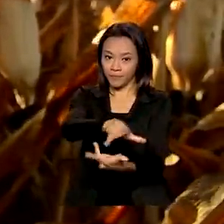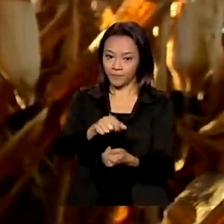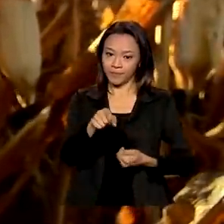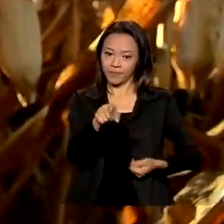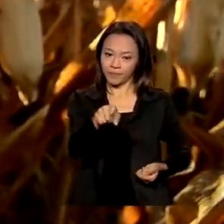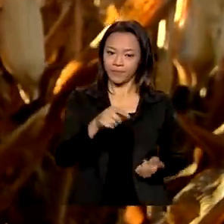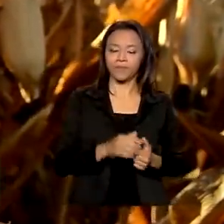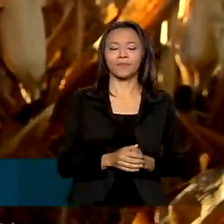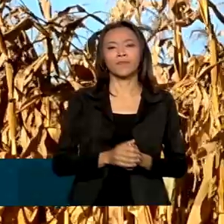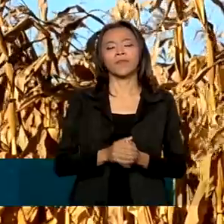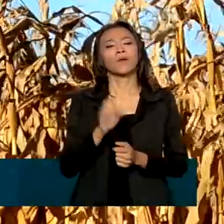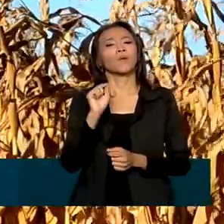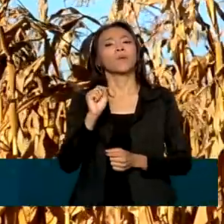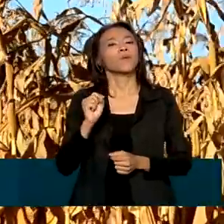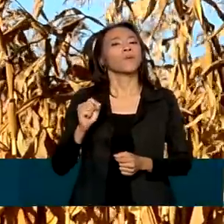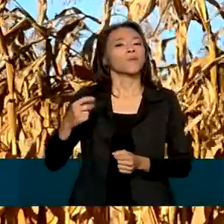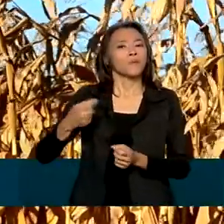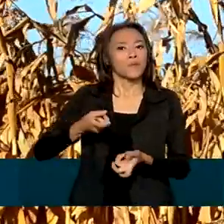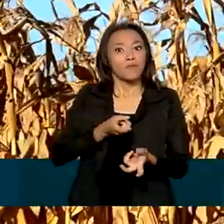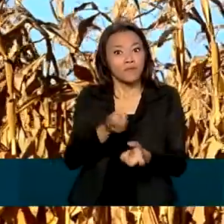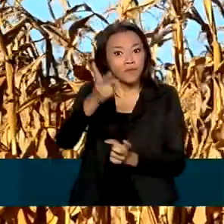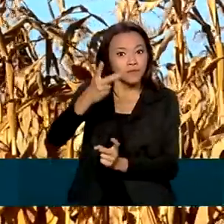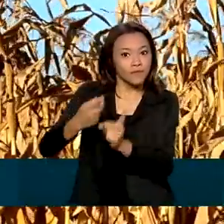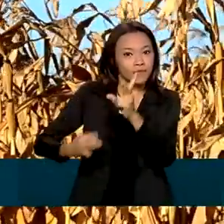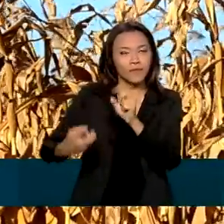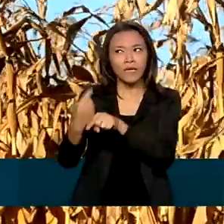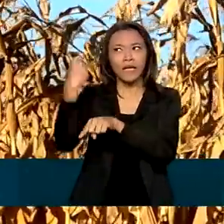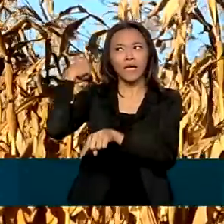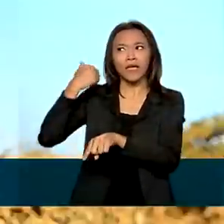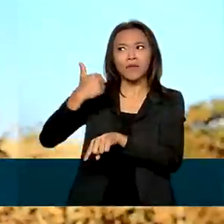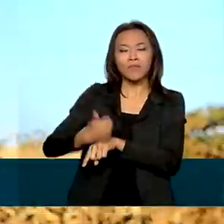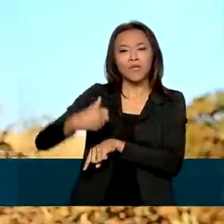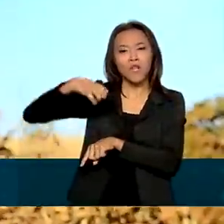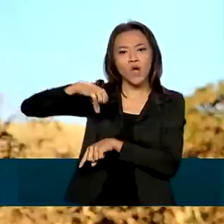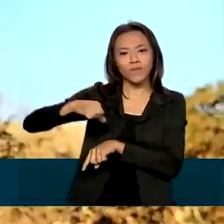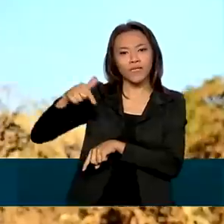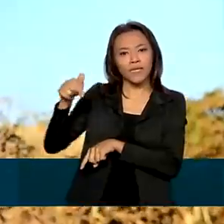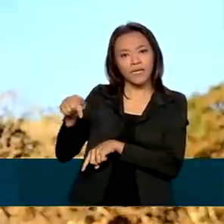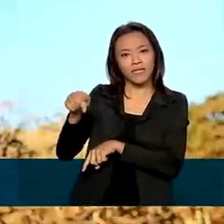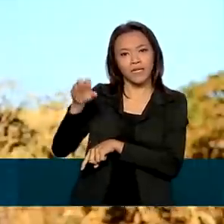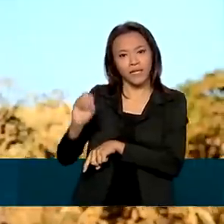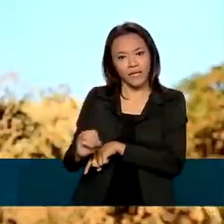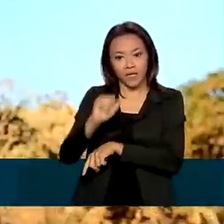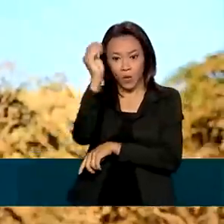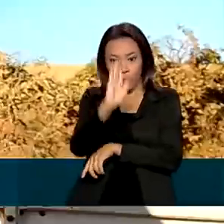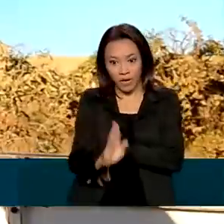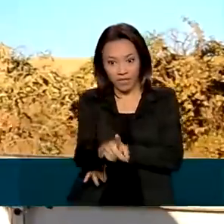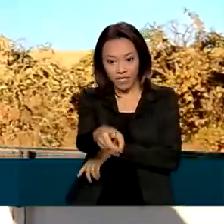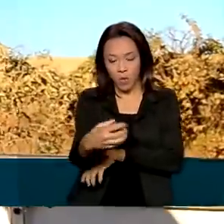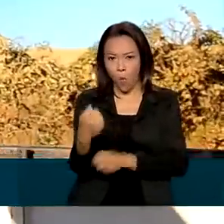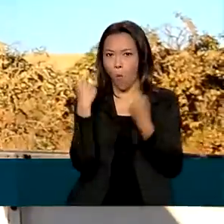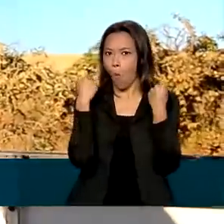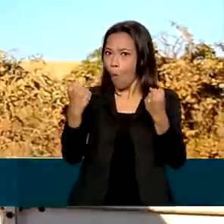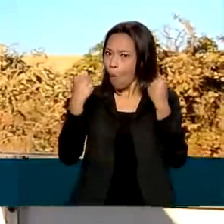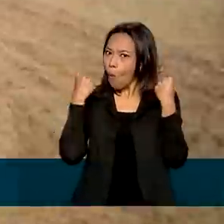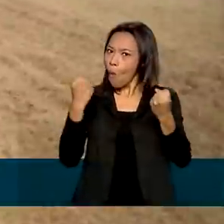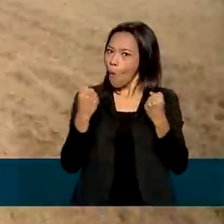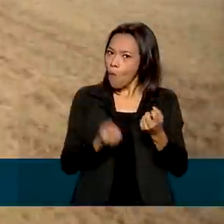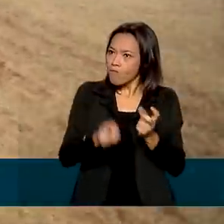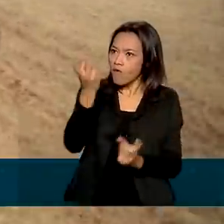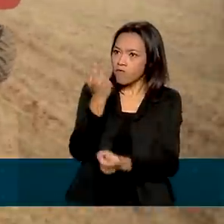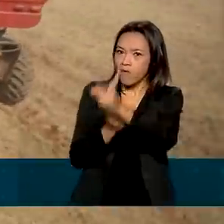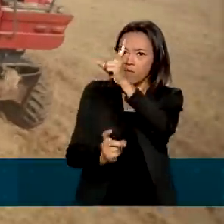Importador de alimentos na década de 1970, o Brasil é hoje uma potência agrícola mundial.